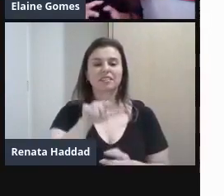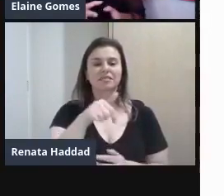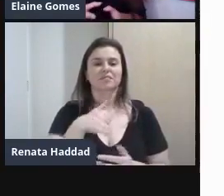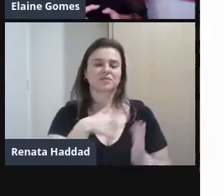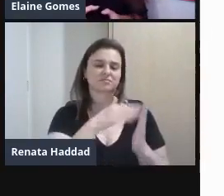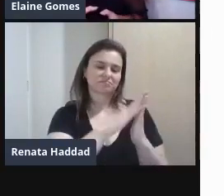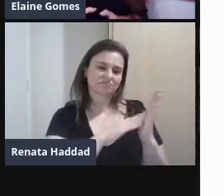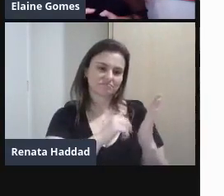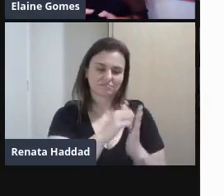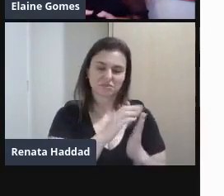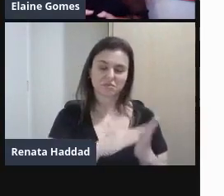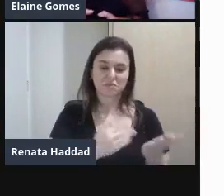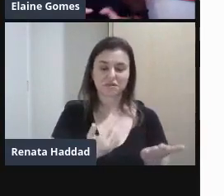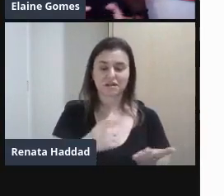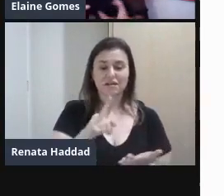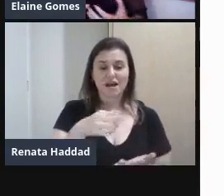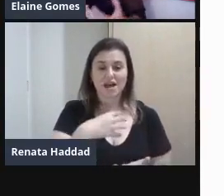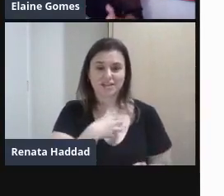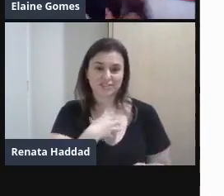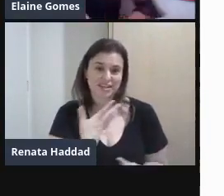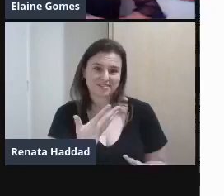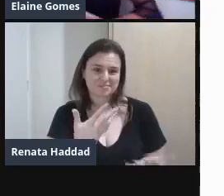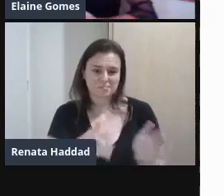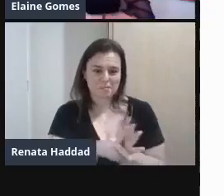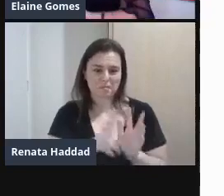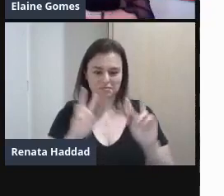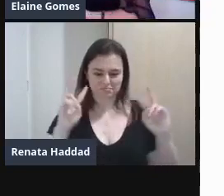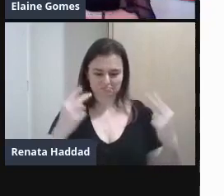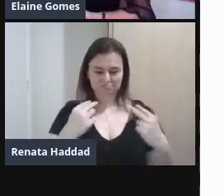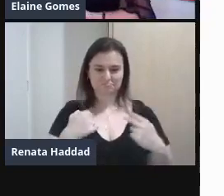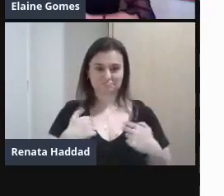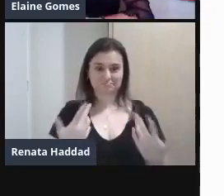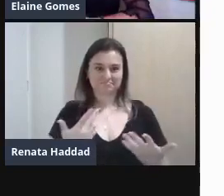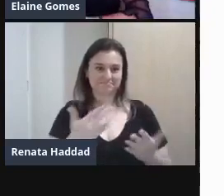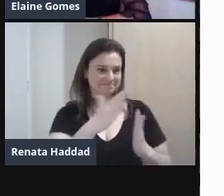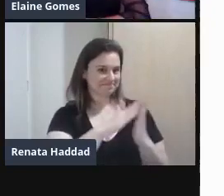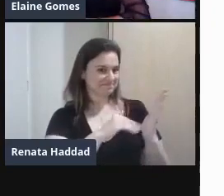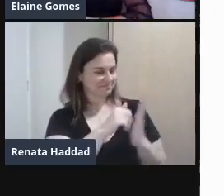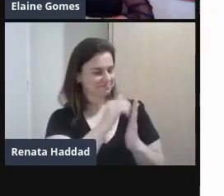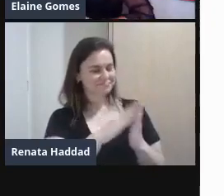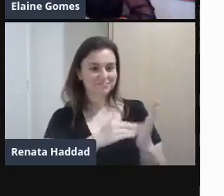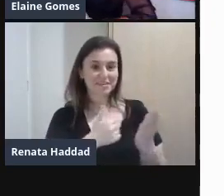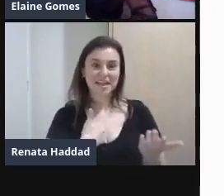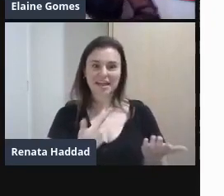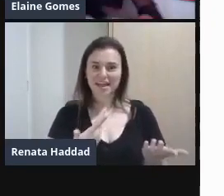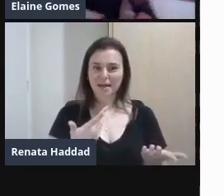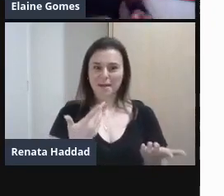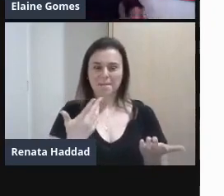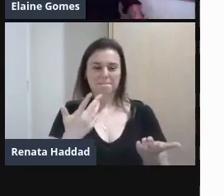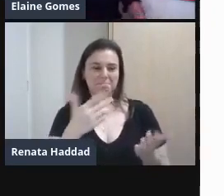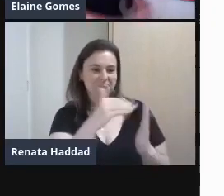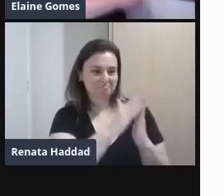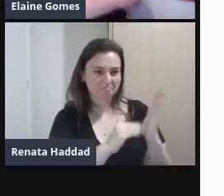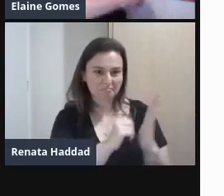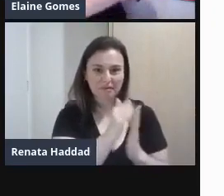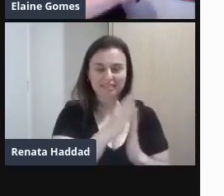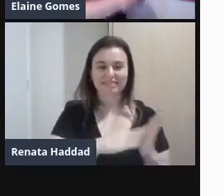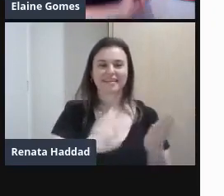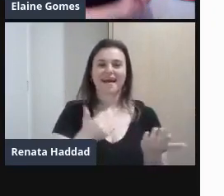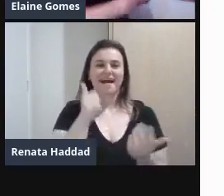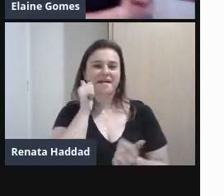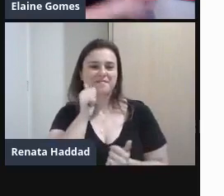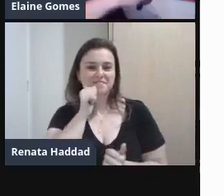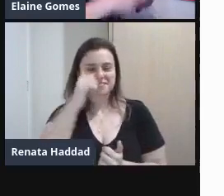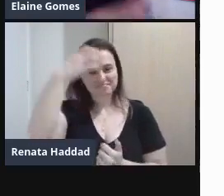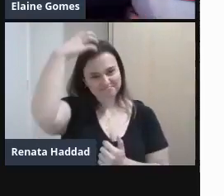era Era a nossa imagem Imagina, né? O autorretrato Vamos pintar a princesa O retrato